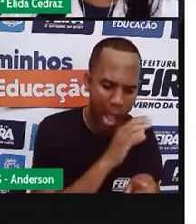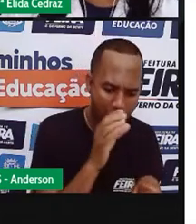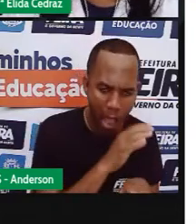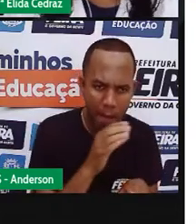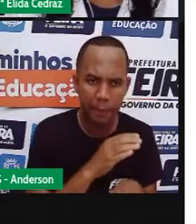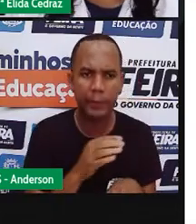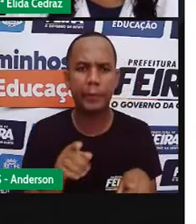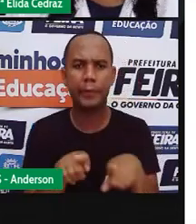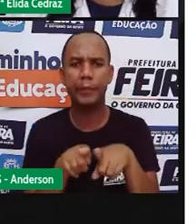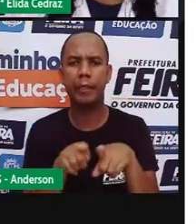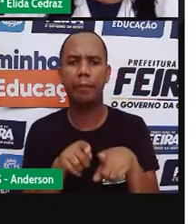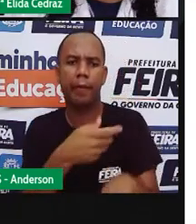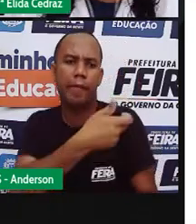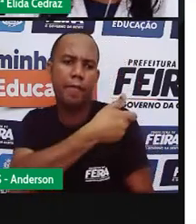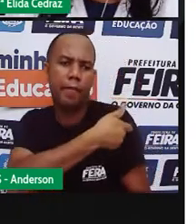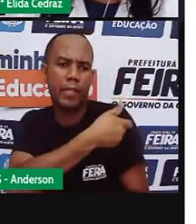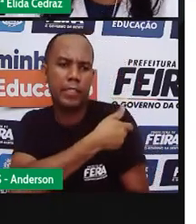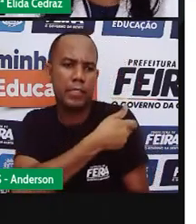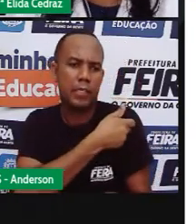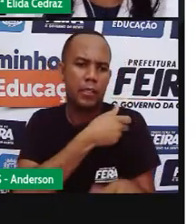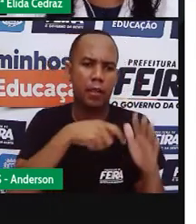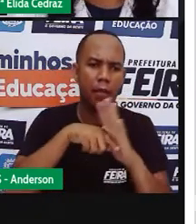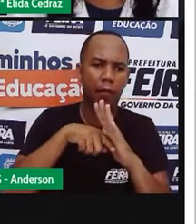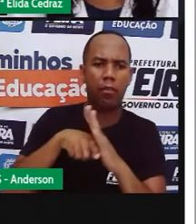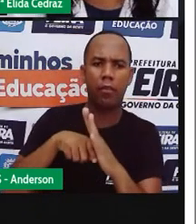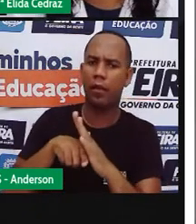Além de oferecer vacinas e exames.